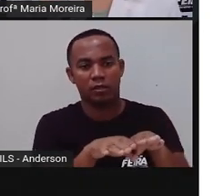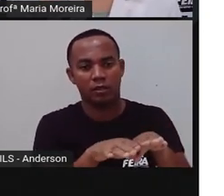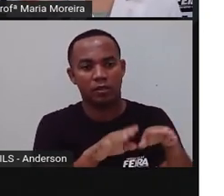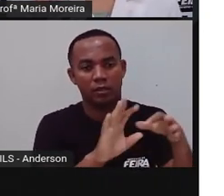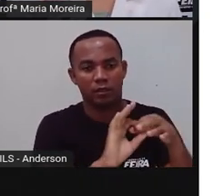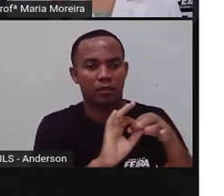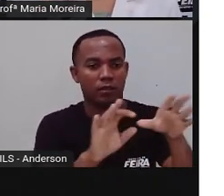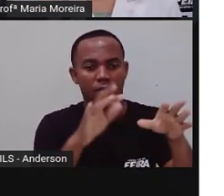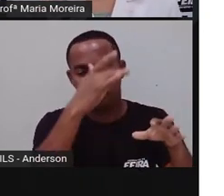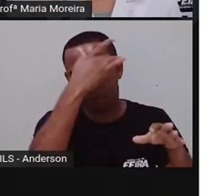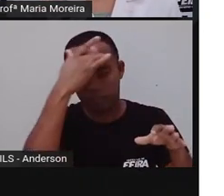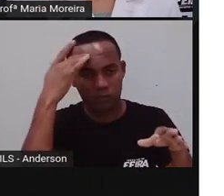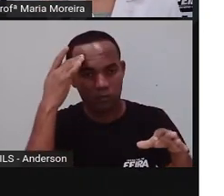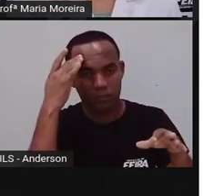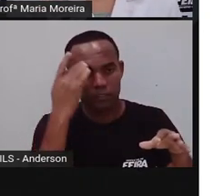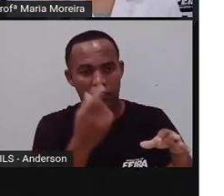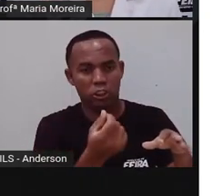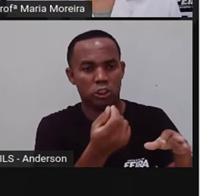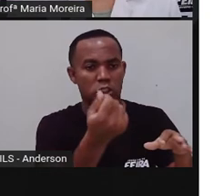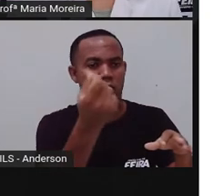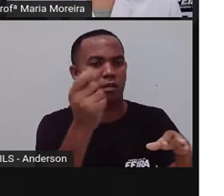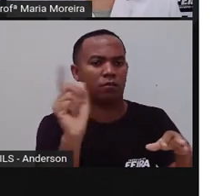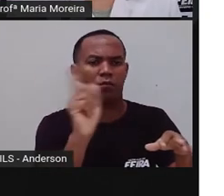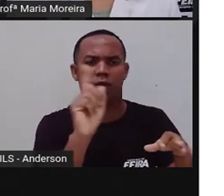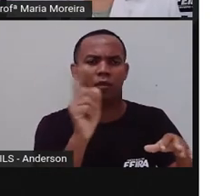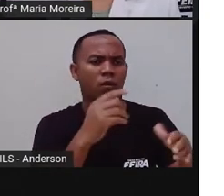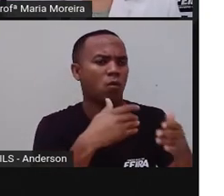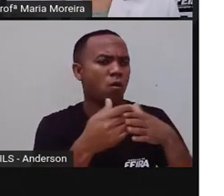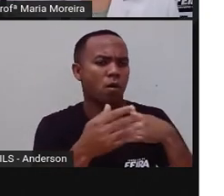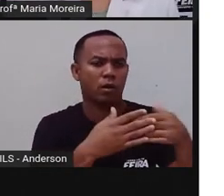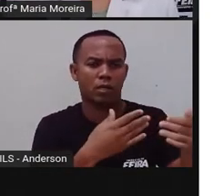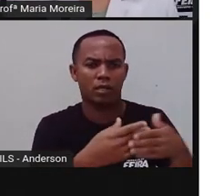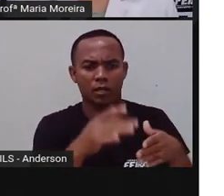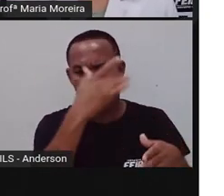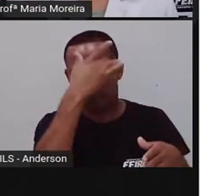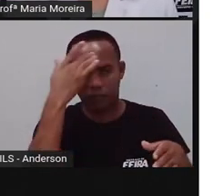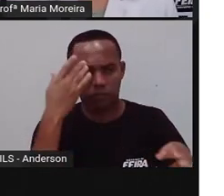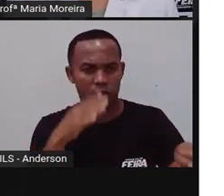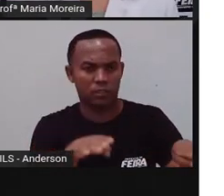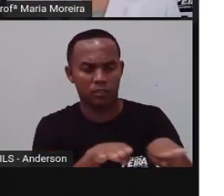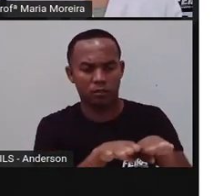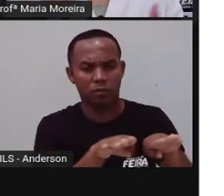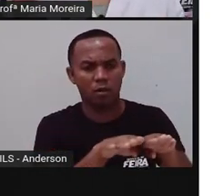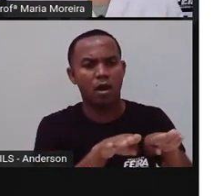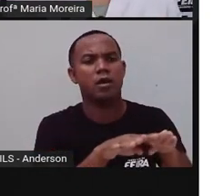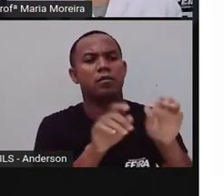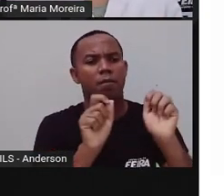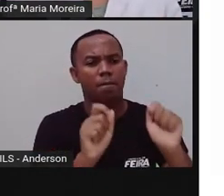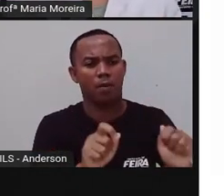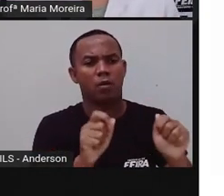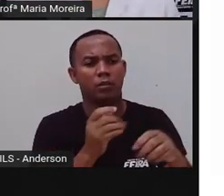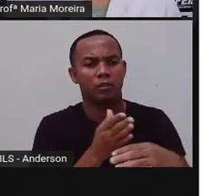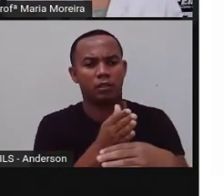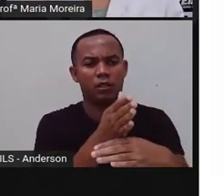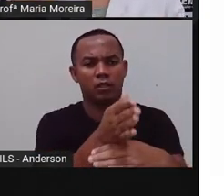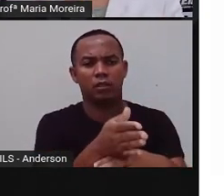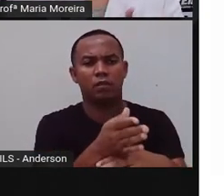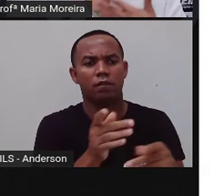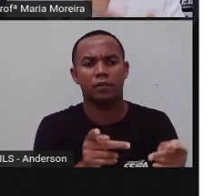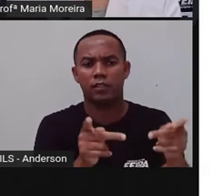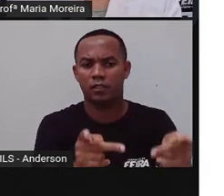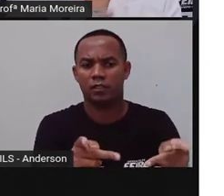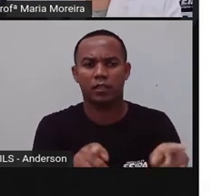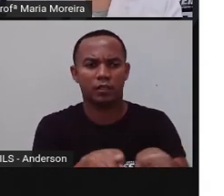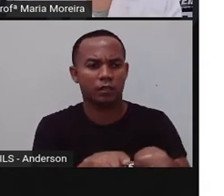não tem rico, não tem pobre, tá? Todos são iguais. Na praça, quem tá sentado na praça não vai fazer